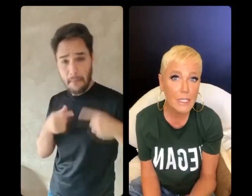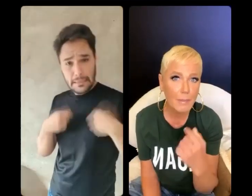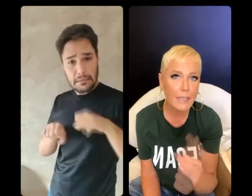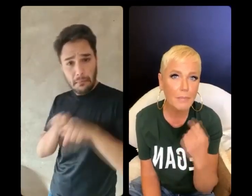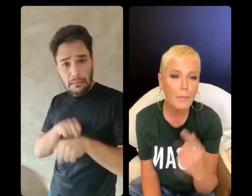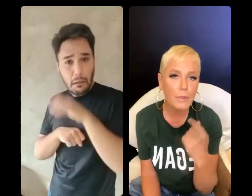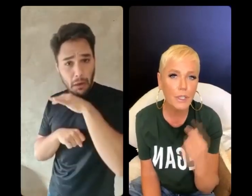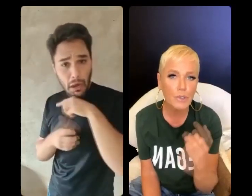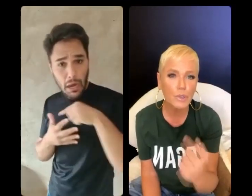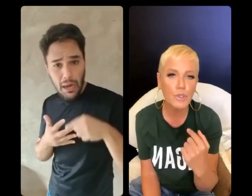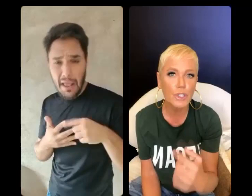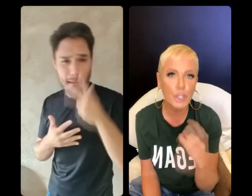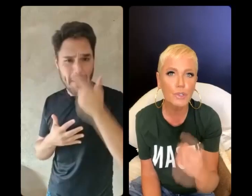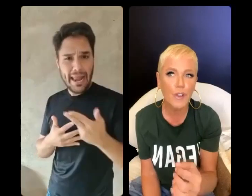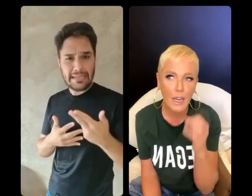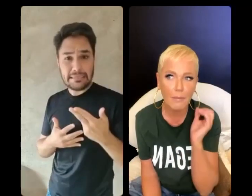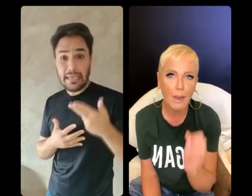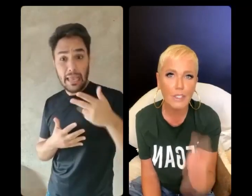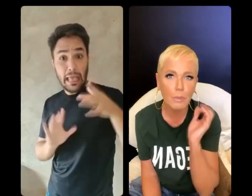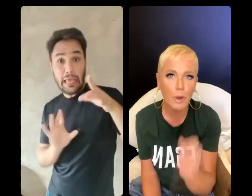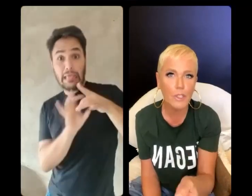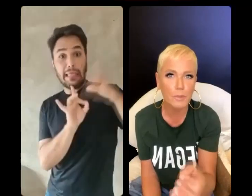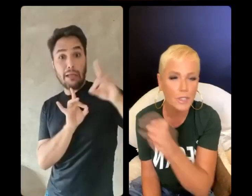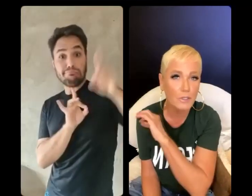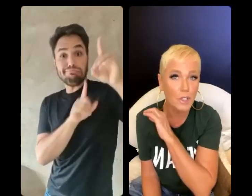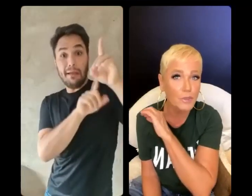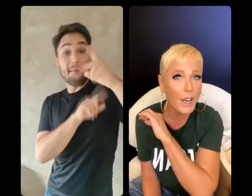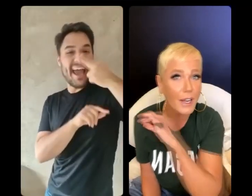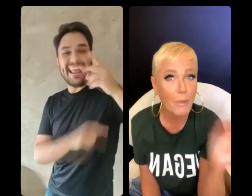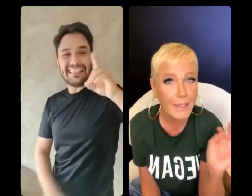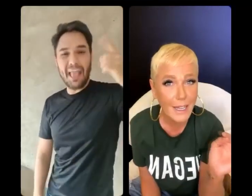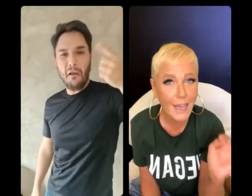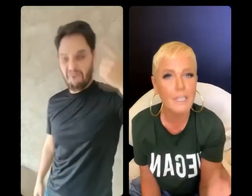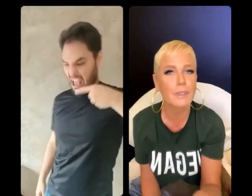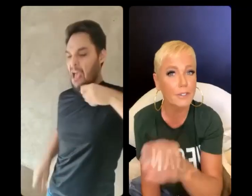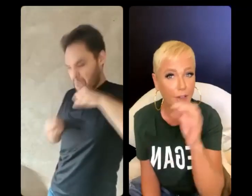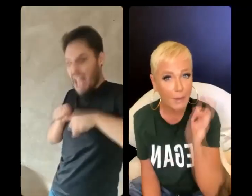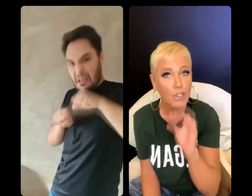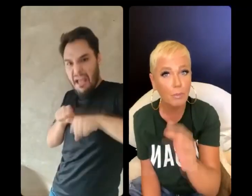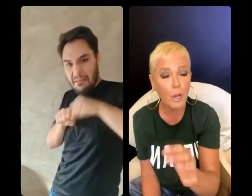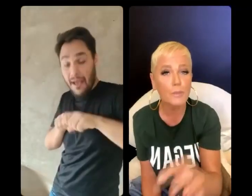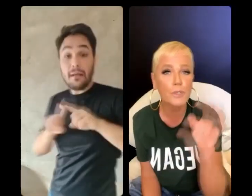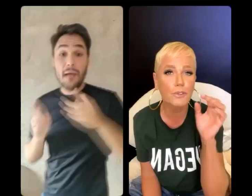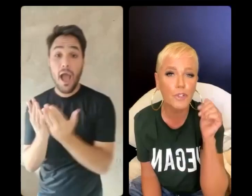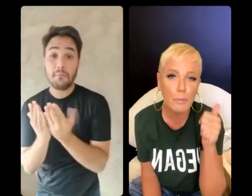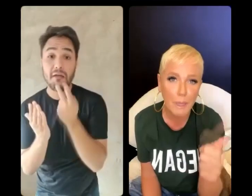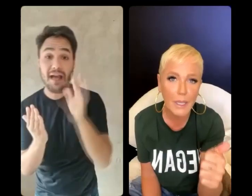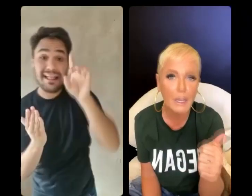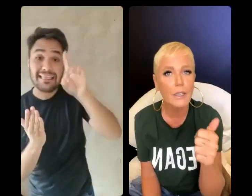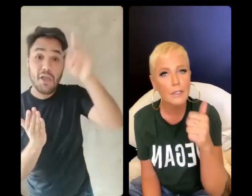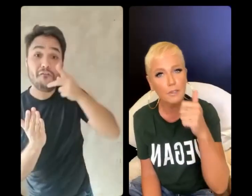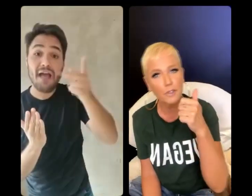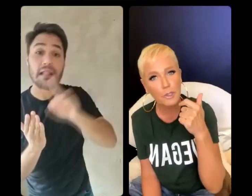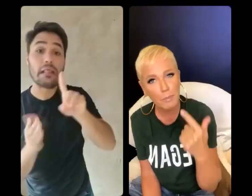Eu, tipo assim, eles batem papo com Deus todo dia e Deus fala, mate o No WhatsApp. Deus fala, não matarás, mas ele fala, mate o próximo se for de